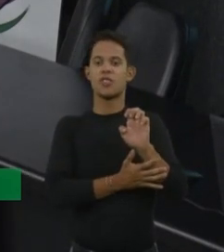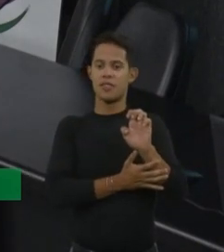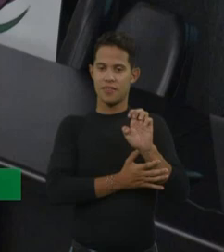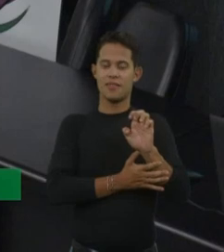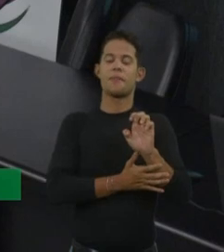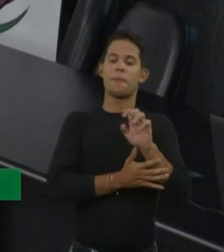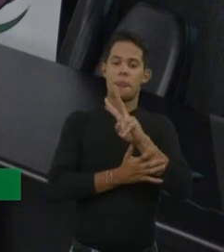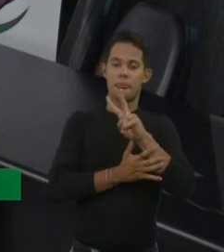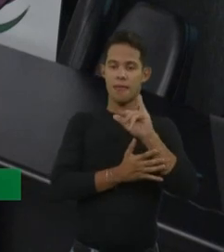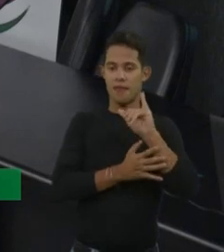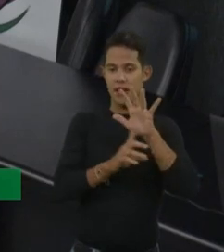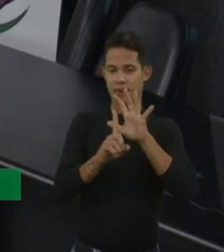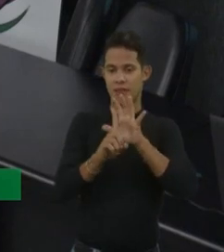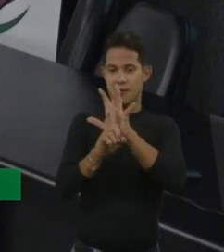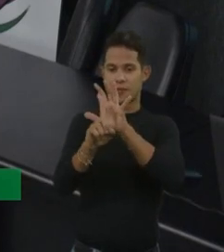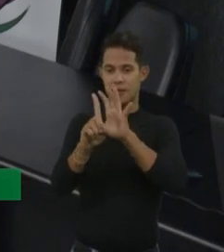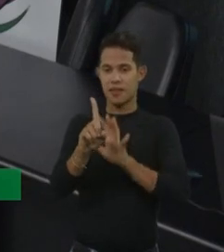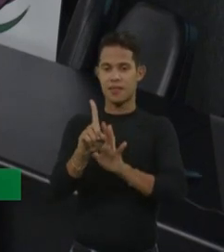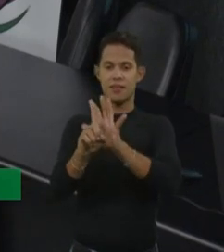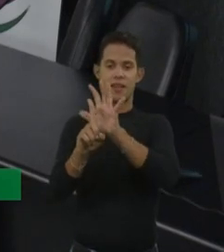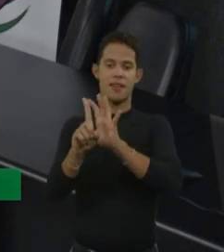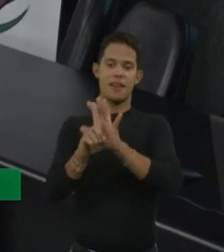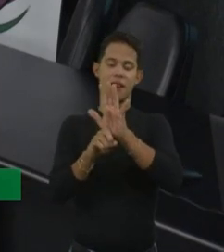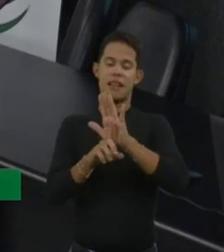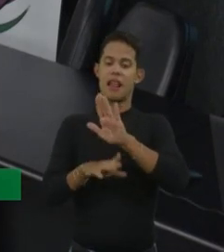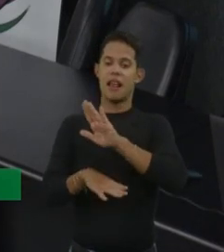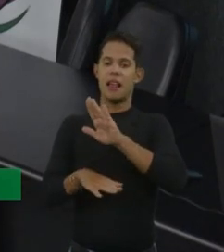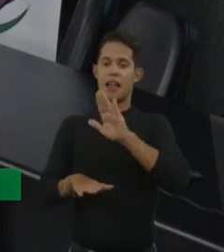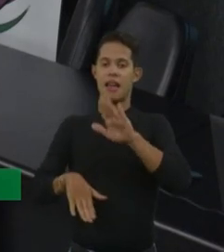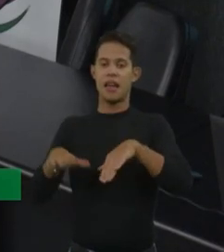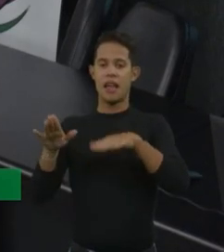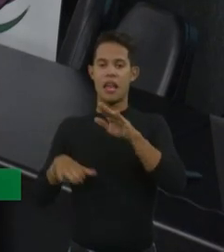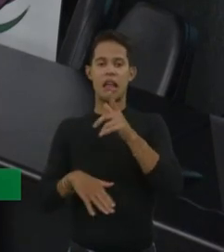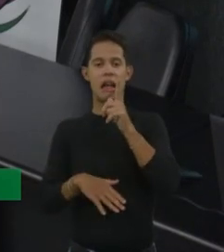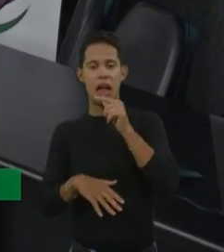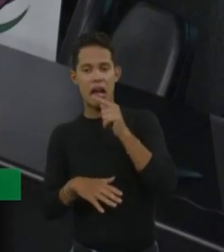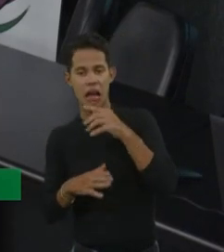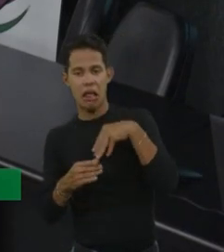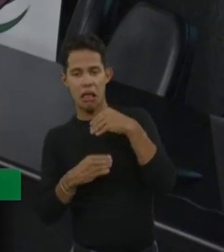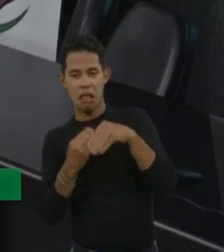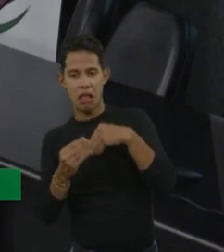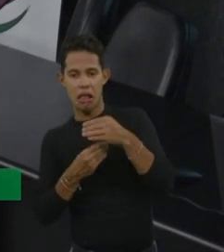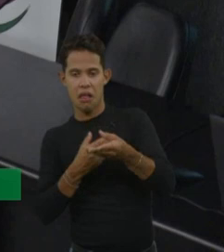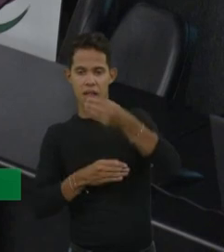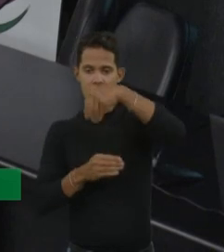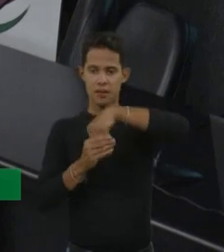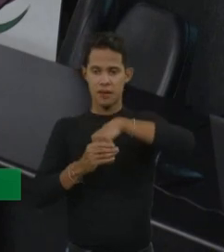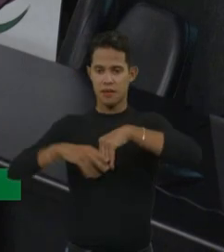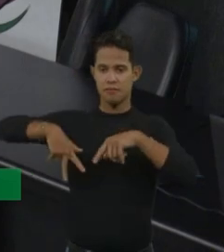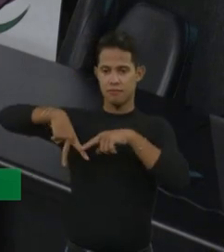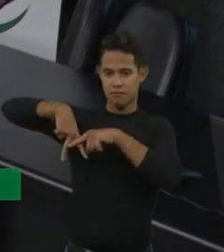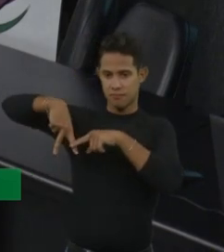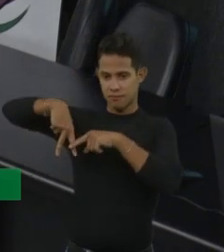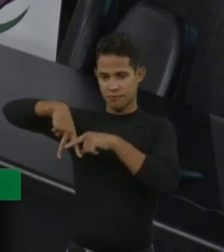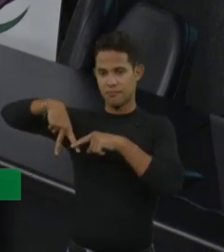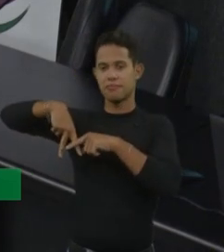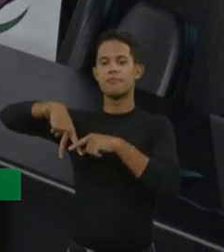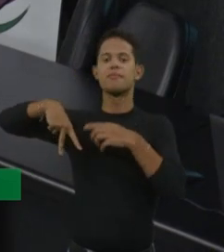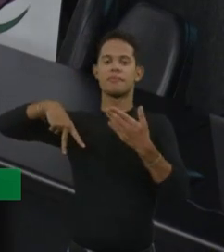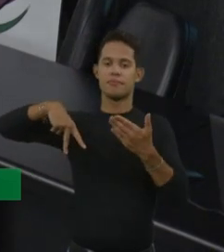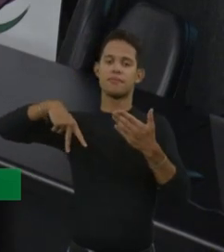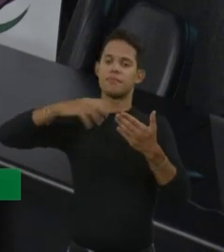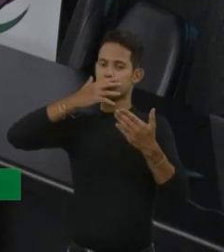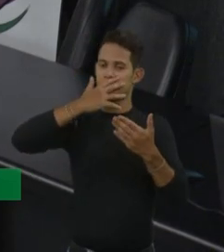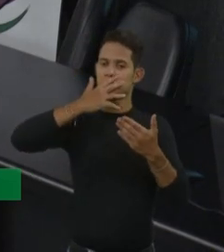vai puncionar, e, ao invés de vir pus, líquido, seroso e infectado, vem o sangramento. Aí que se